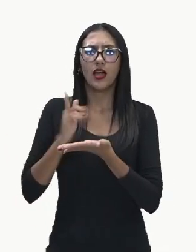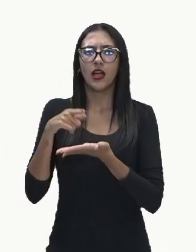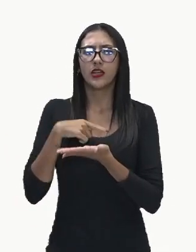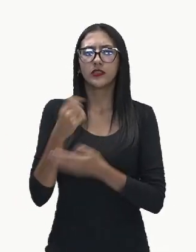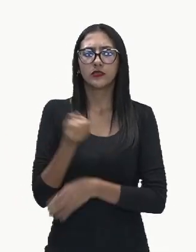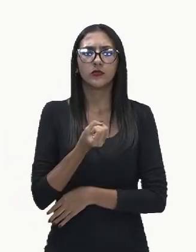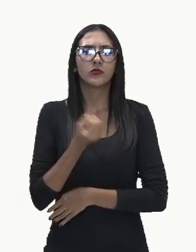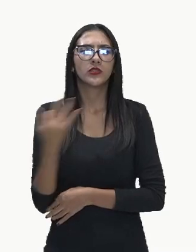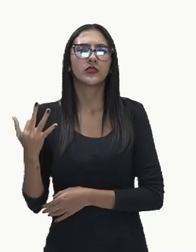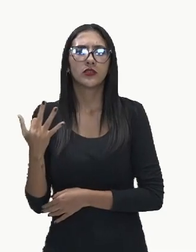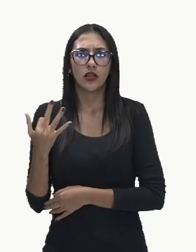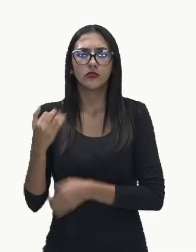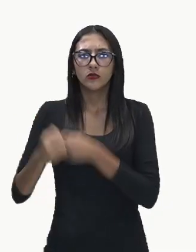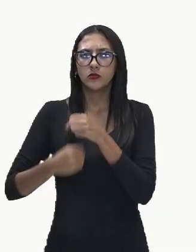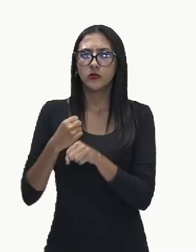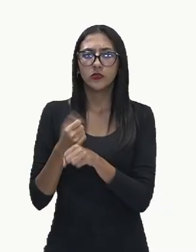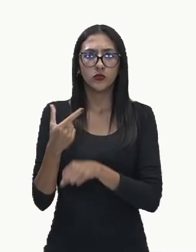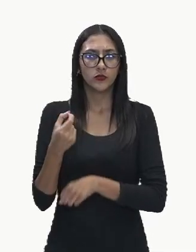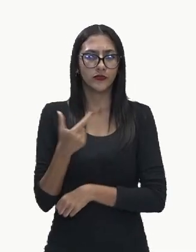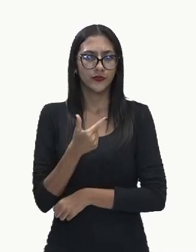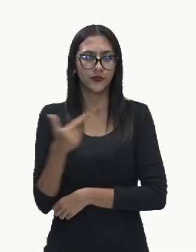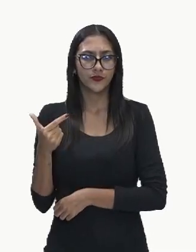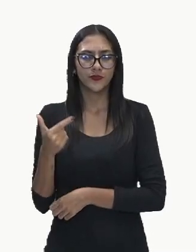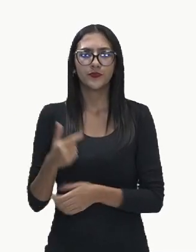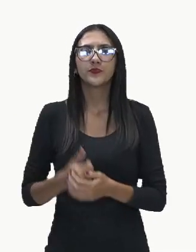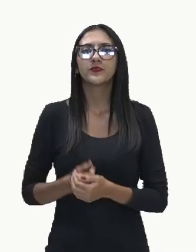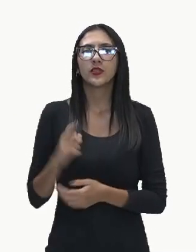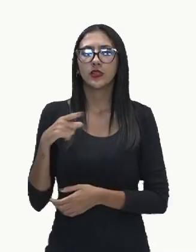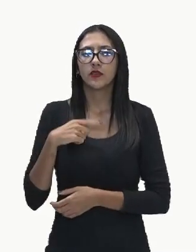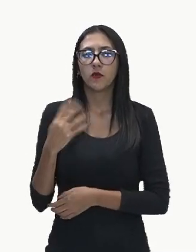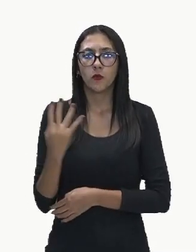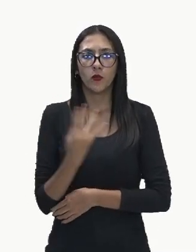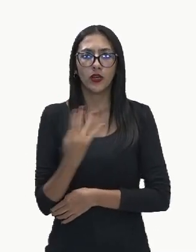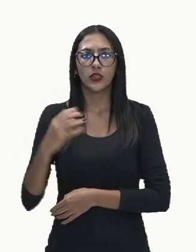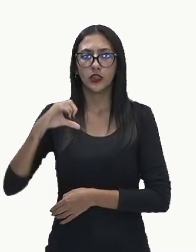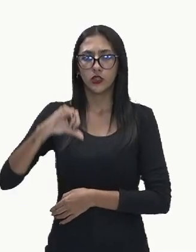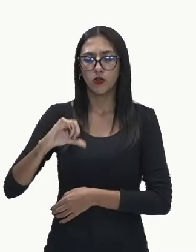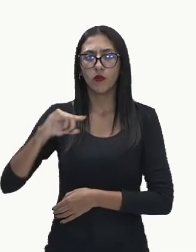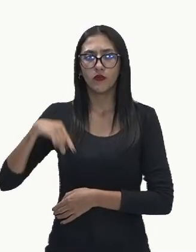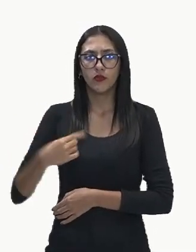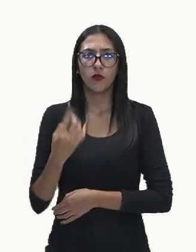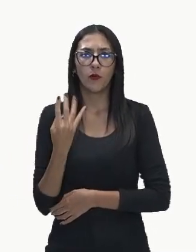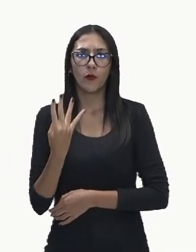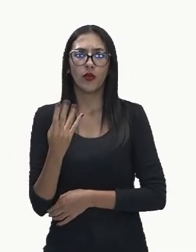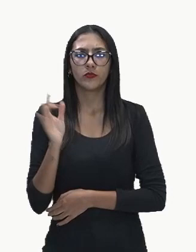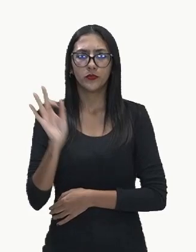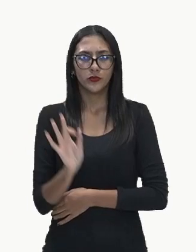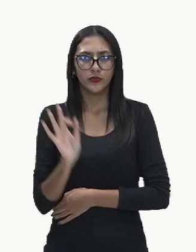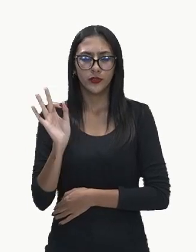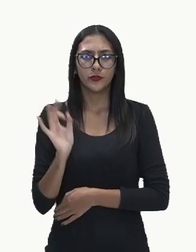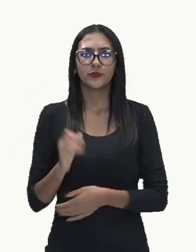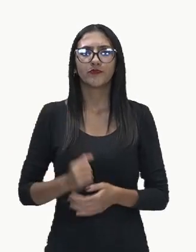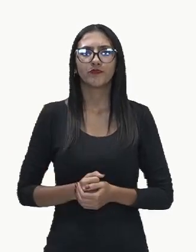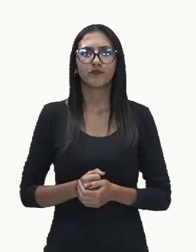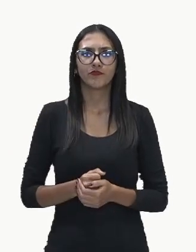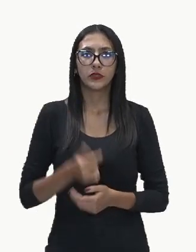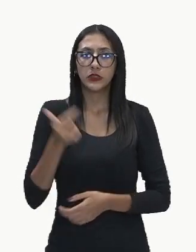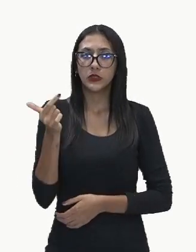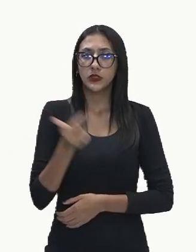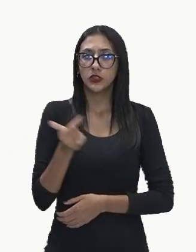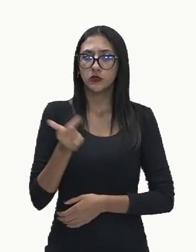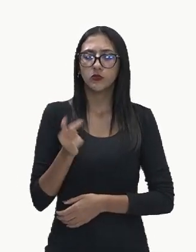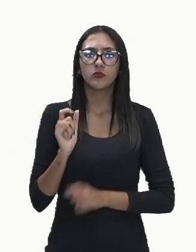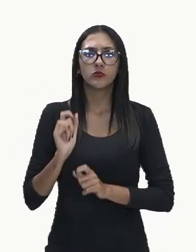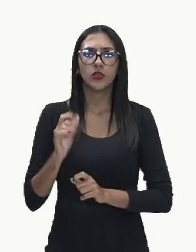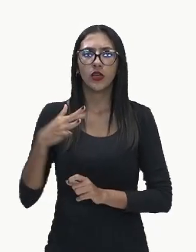no ano de 2022 no Brasil. Foram 49,4%. Em segundo lugar, o